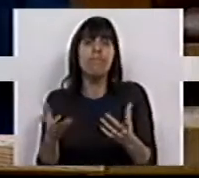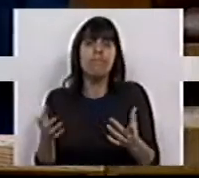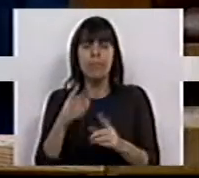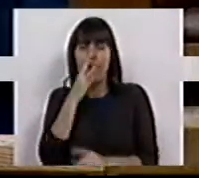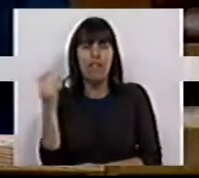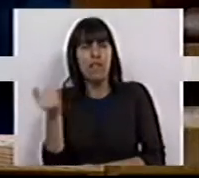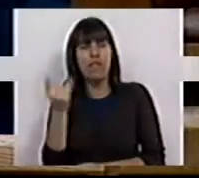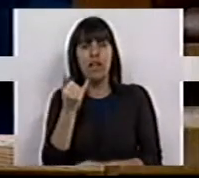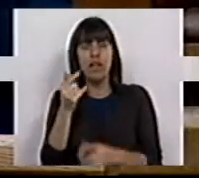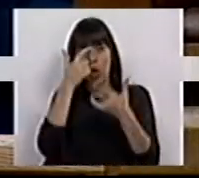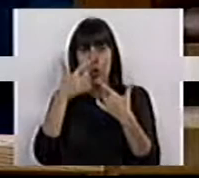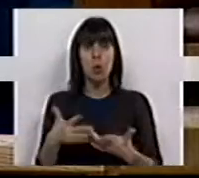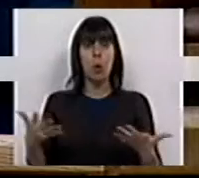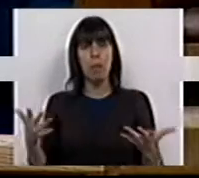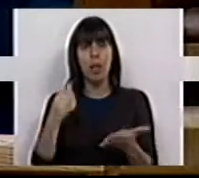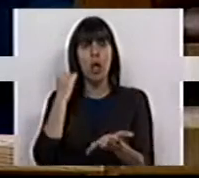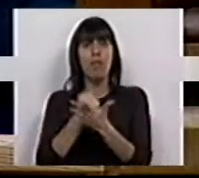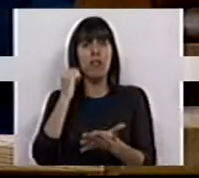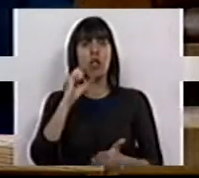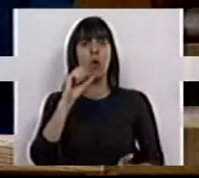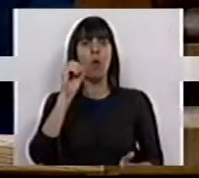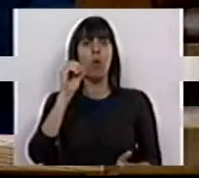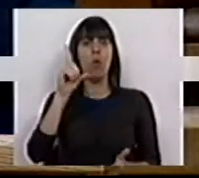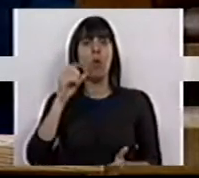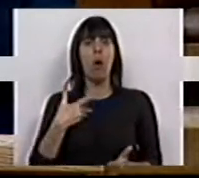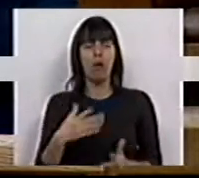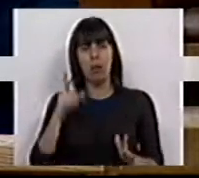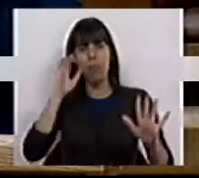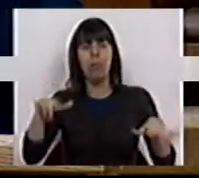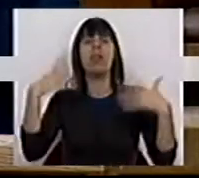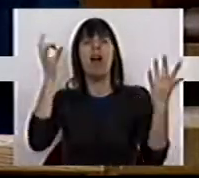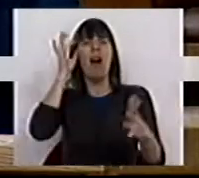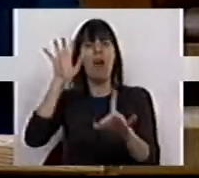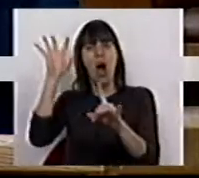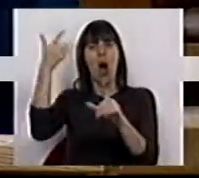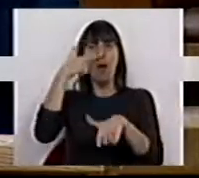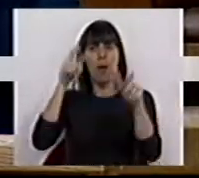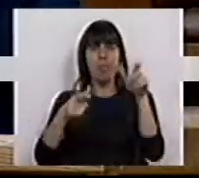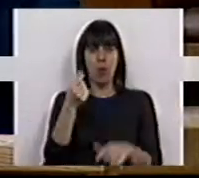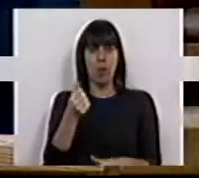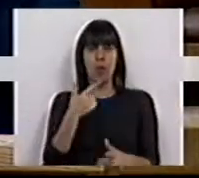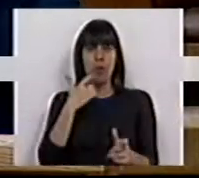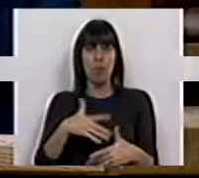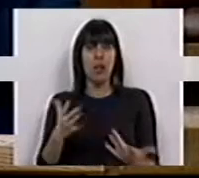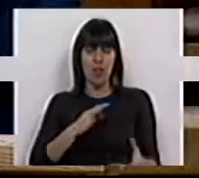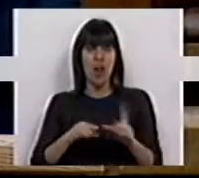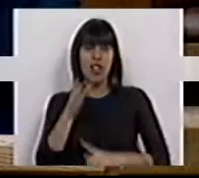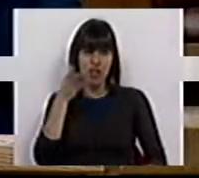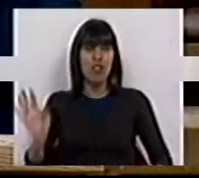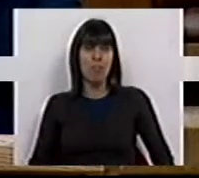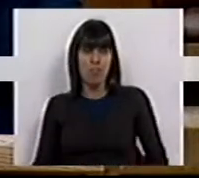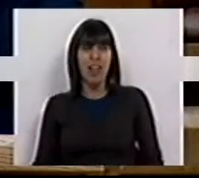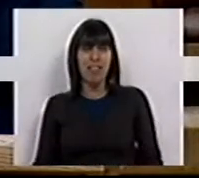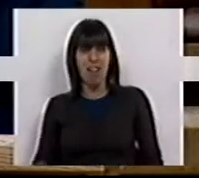fingida surpresa com os vistos gold. Ora, poderia lá a fraude acontecer entre gente com dinheiro, não era, senhoras e senhores